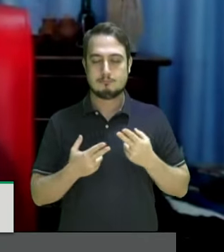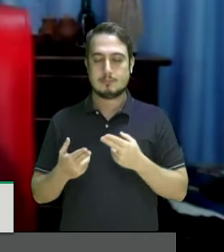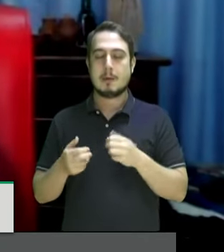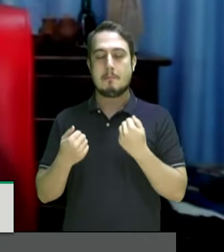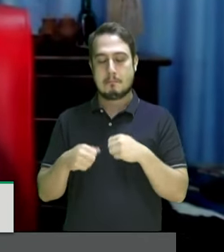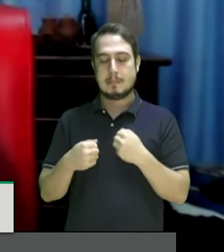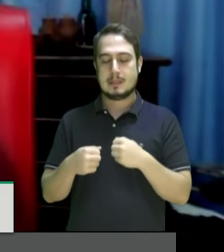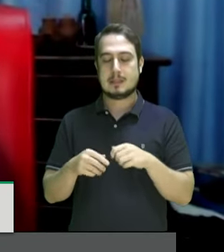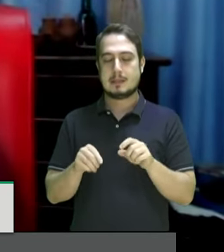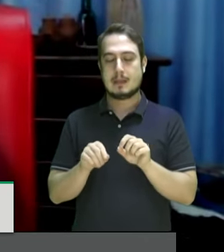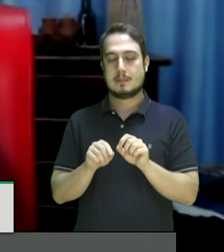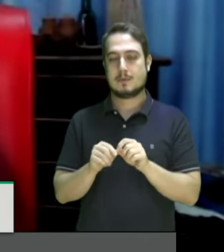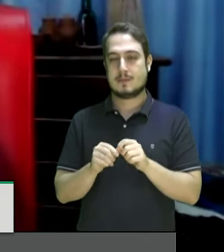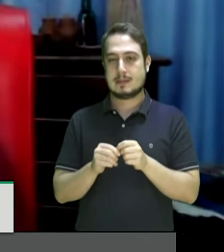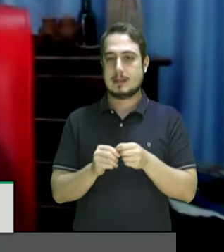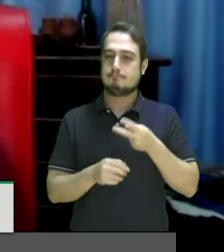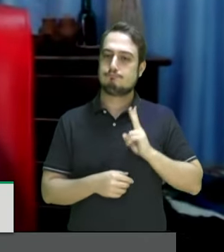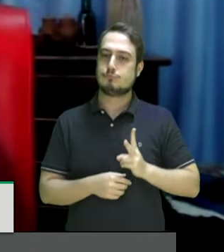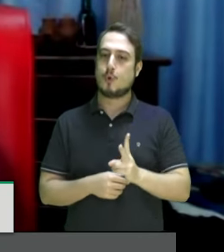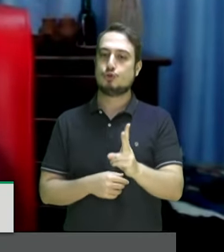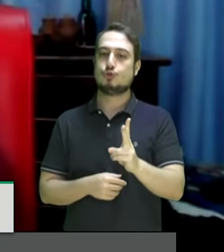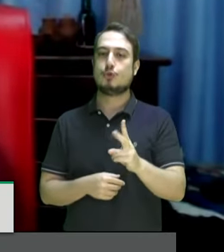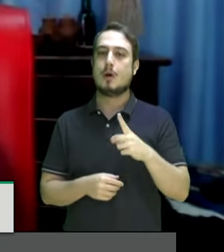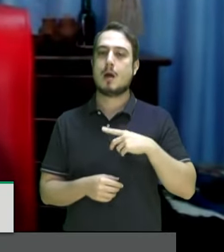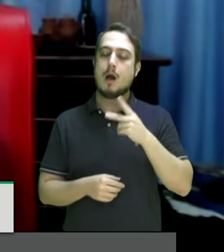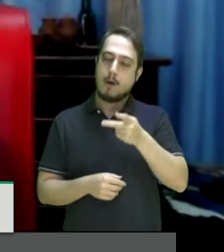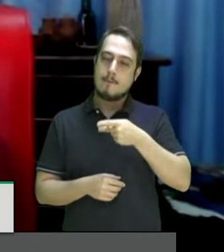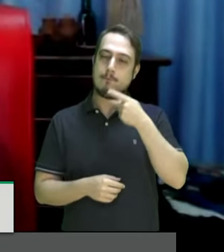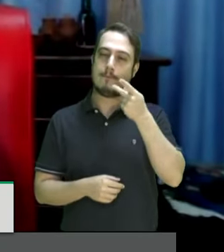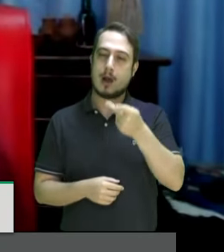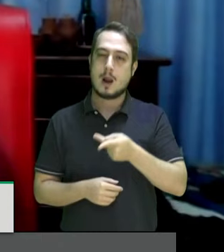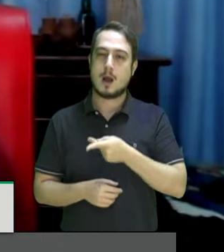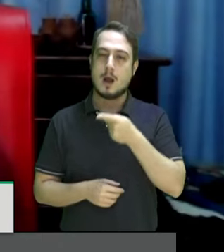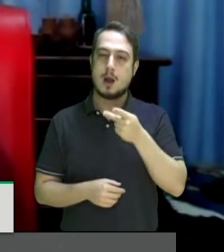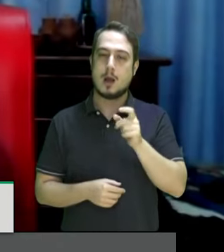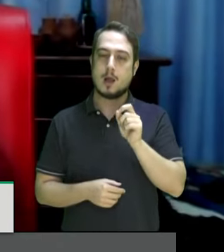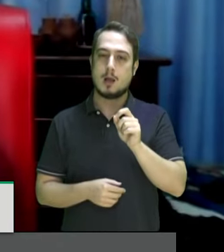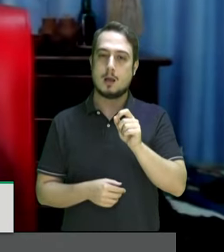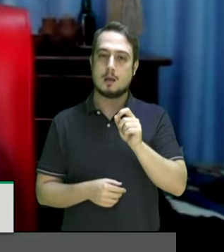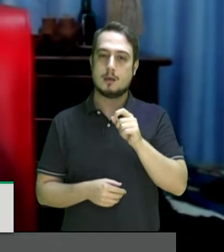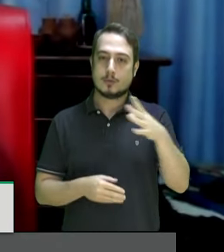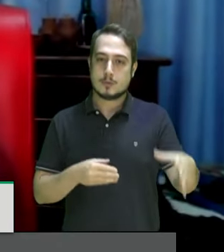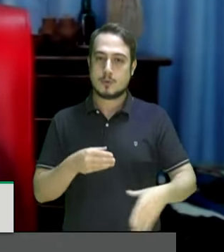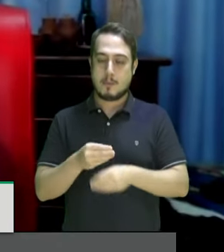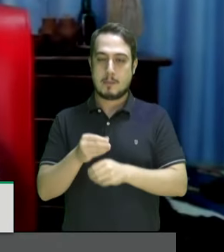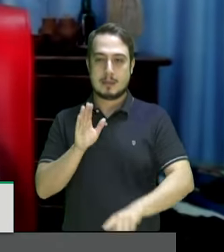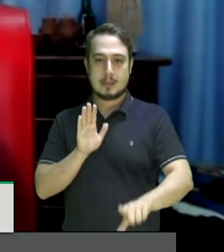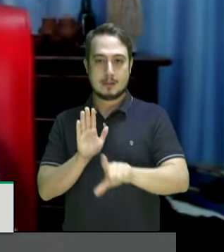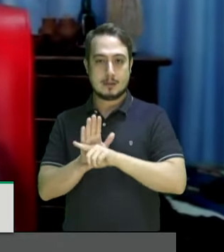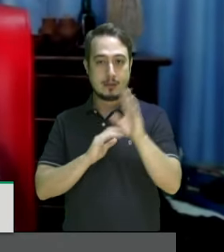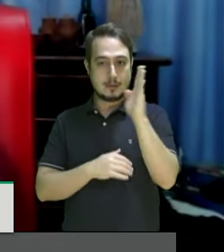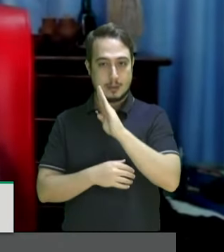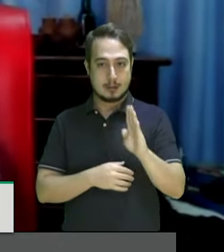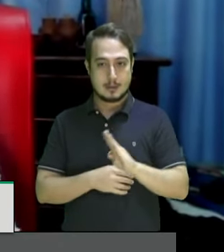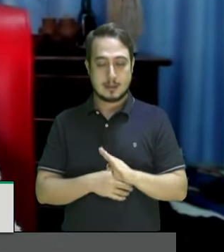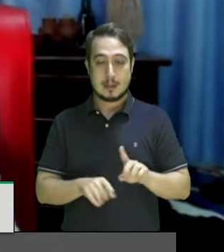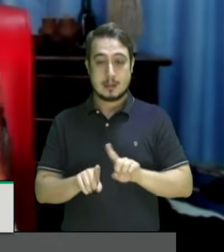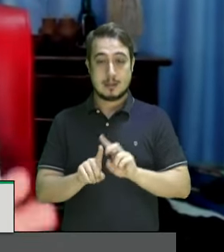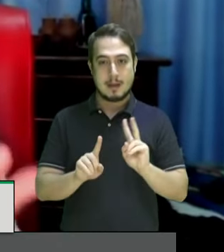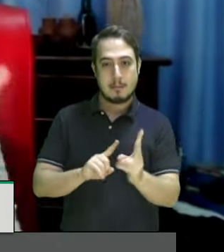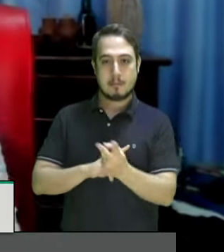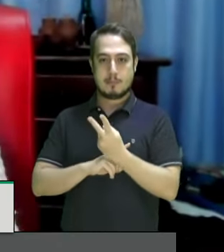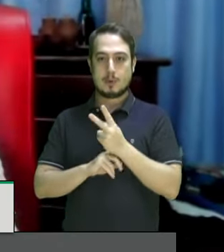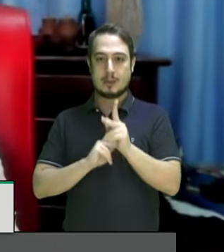precisamos continuar dizendo que para o cumprimento da legislação brasileira e a proteção à população